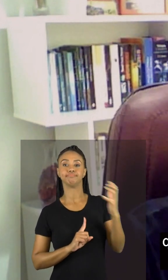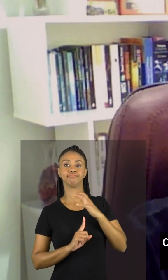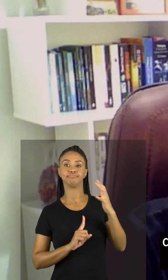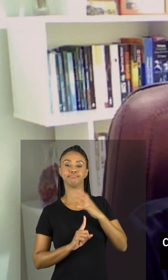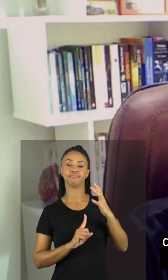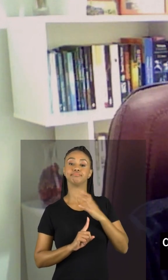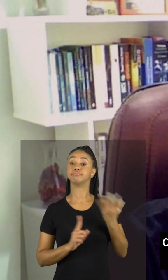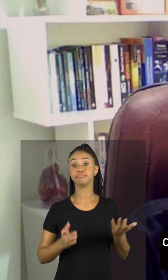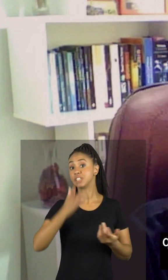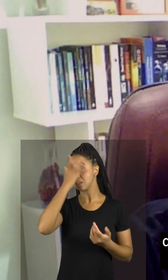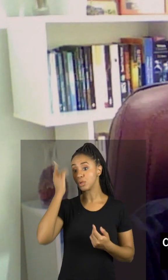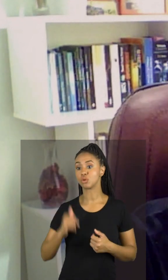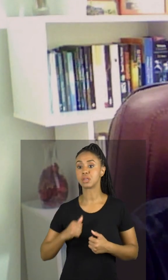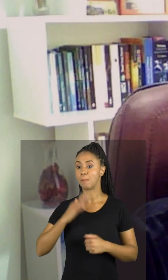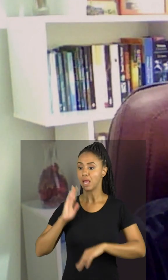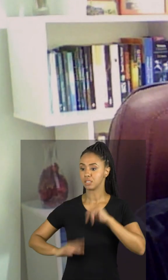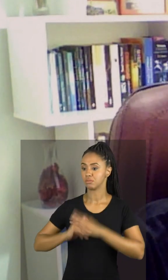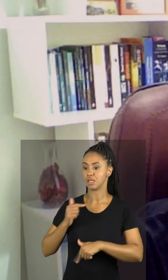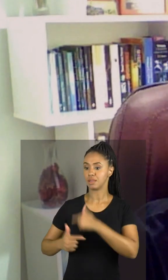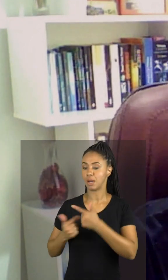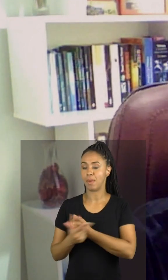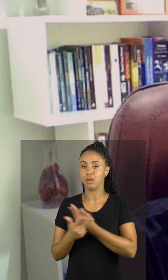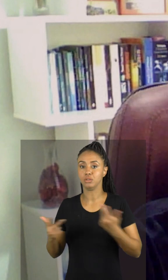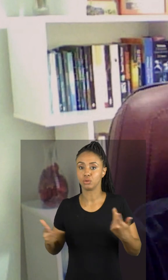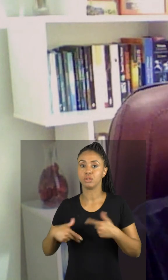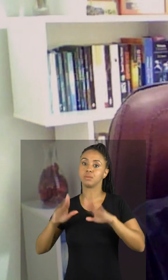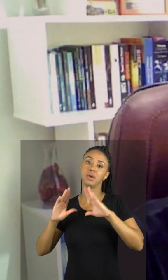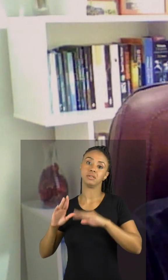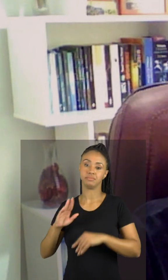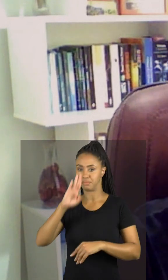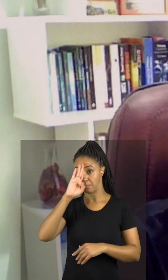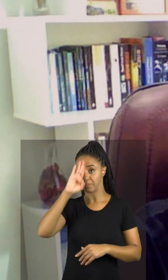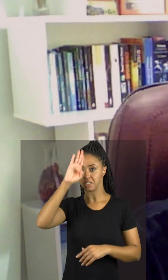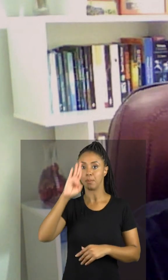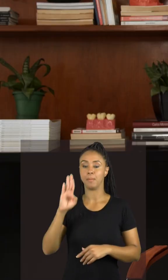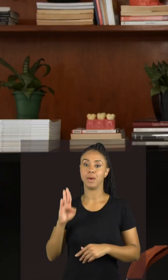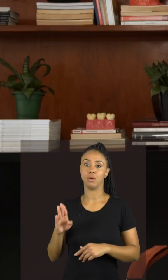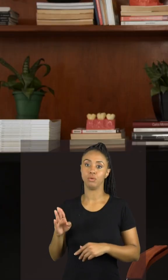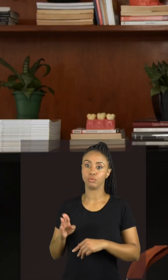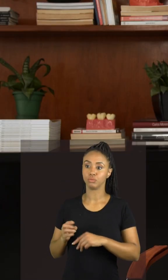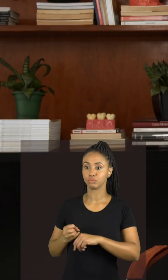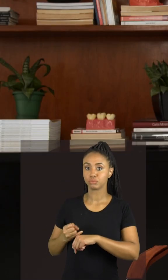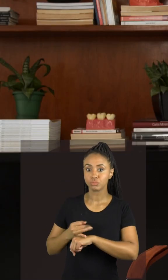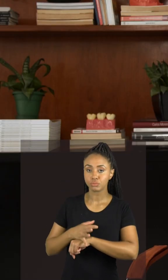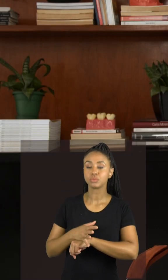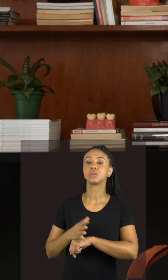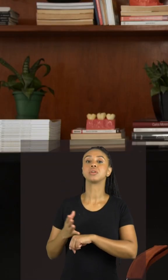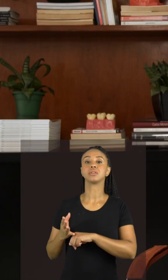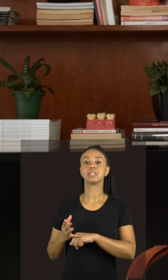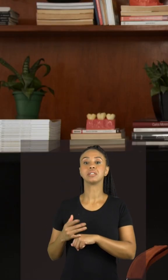prefiram executar as suas atividades diárias, principalmente a sua vigília, né? Seja